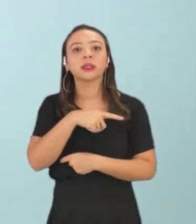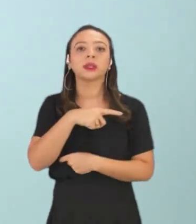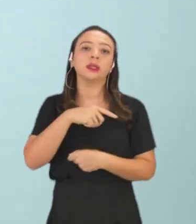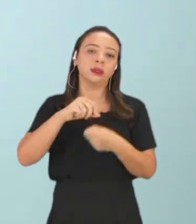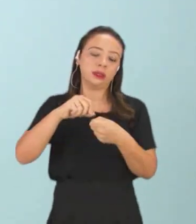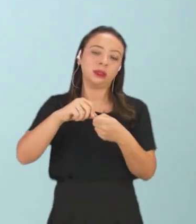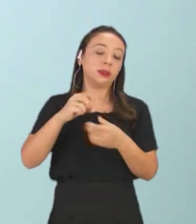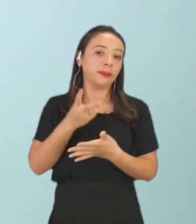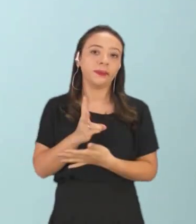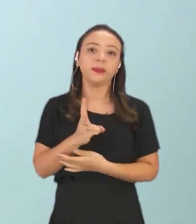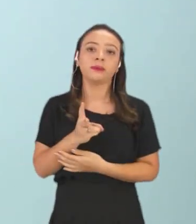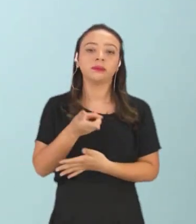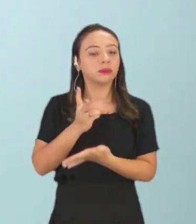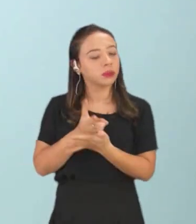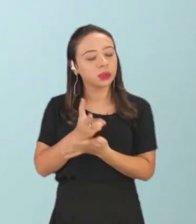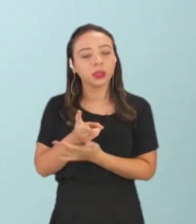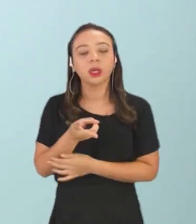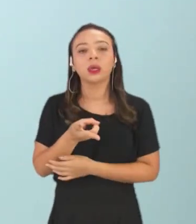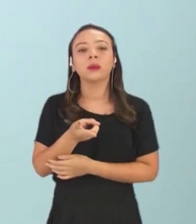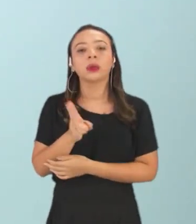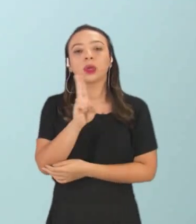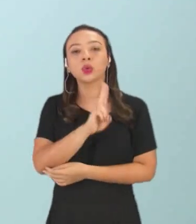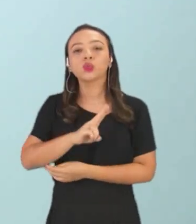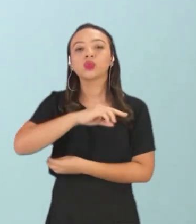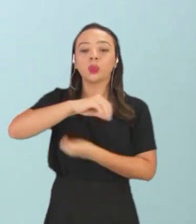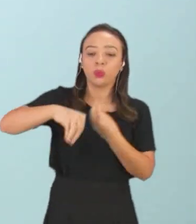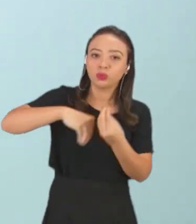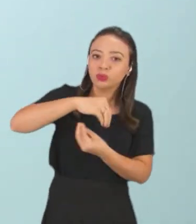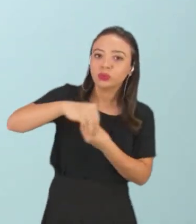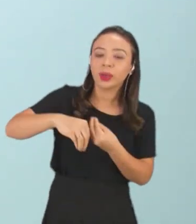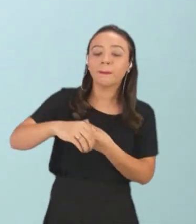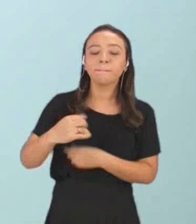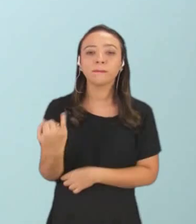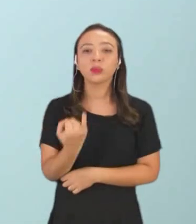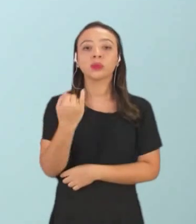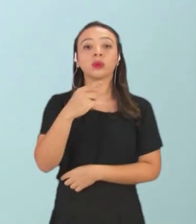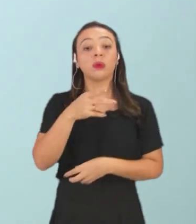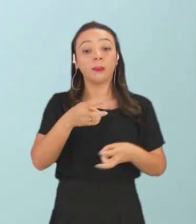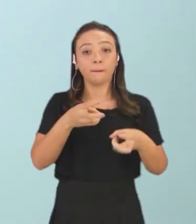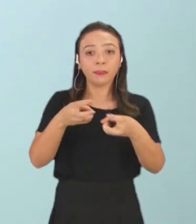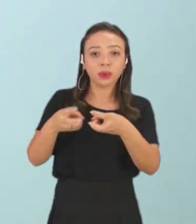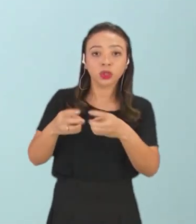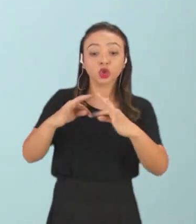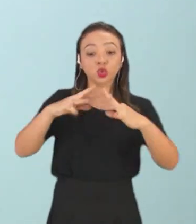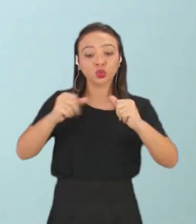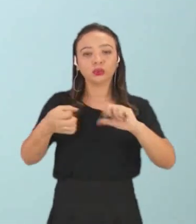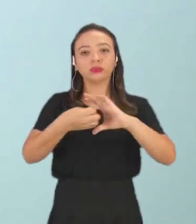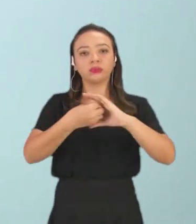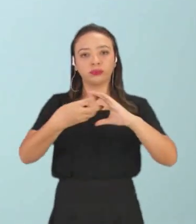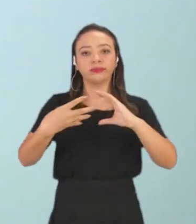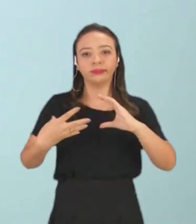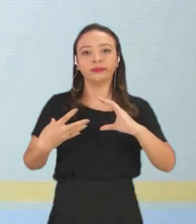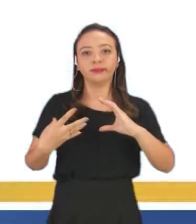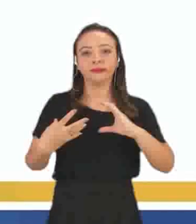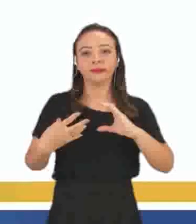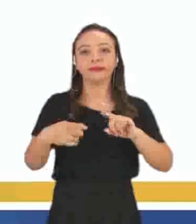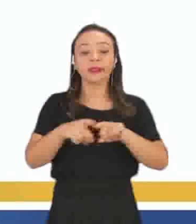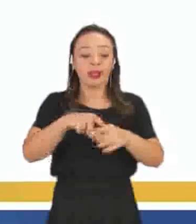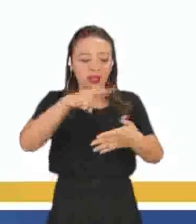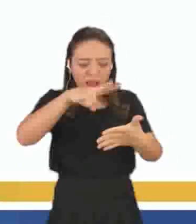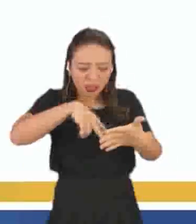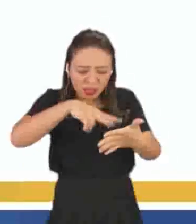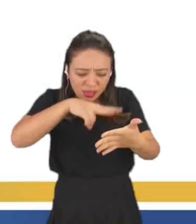Todas as vezes que você for trabalhar com uma substância, é muito importante você identificar essas características. Ler